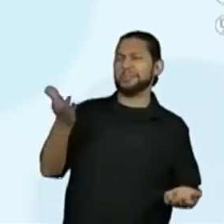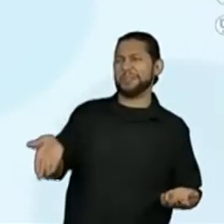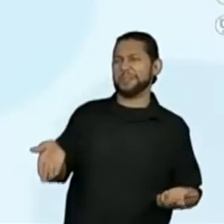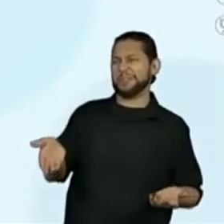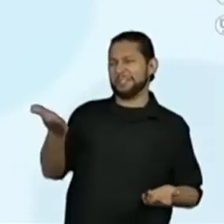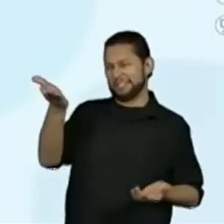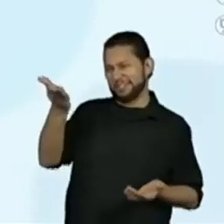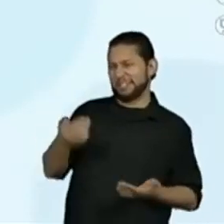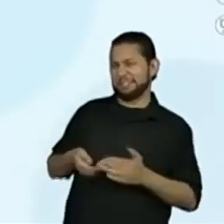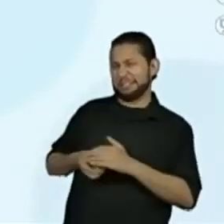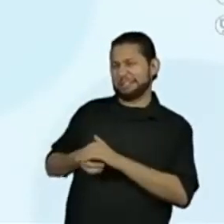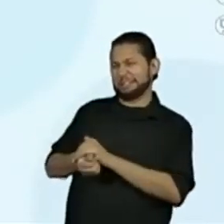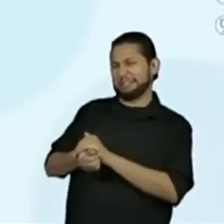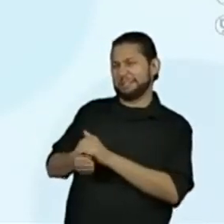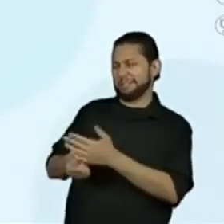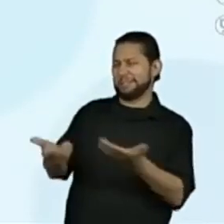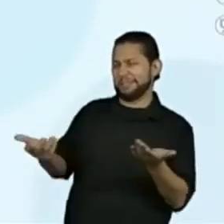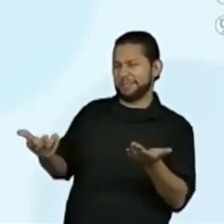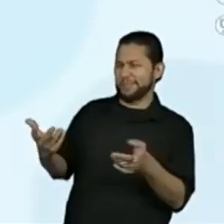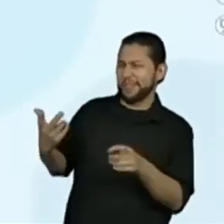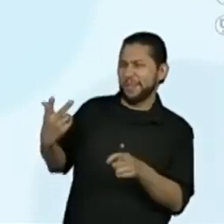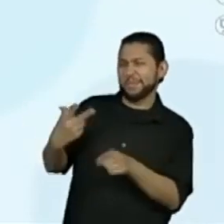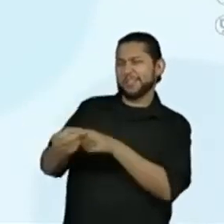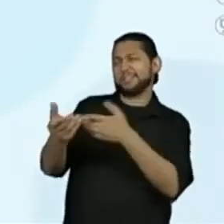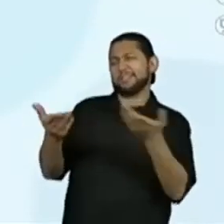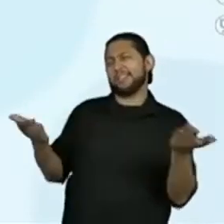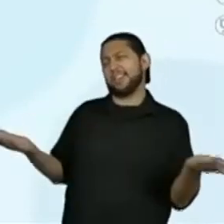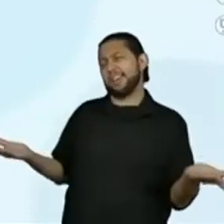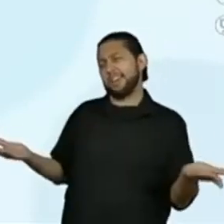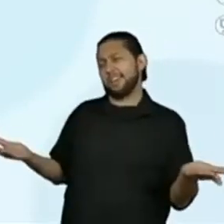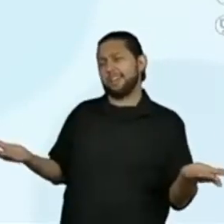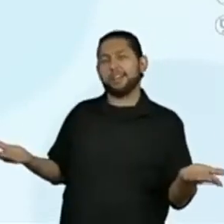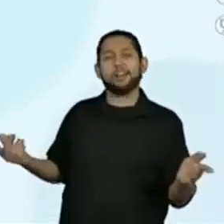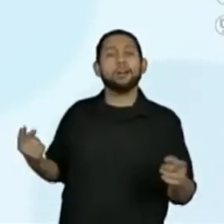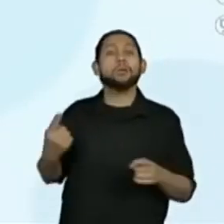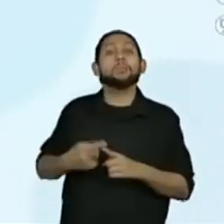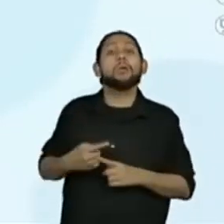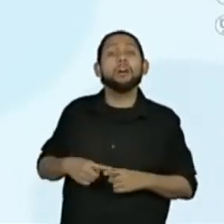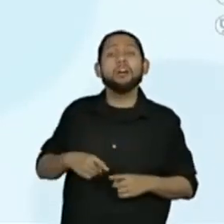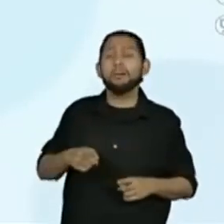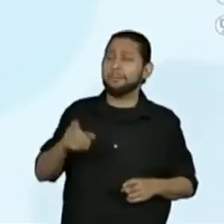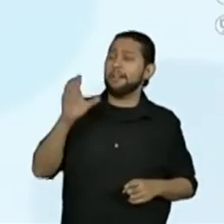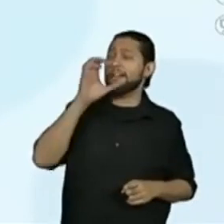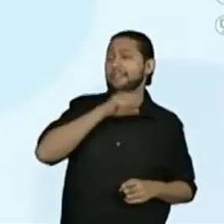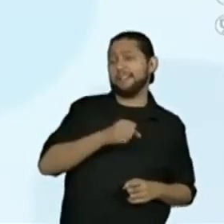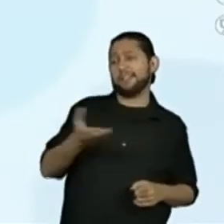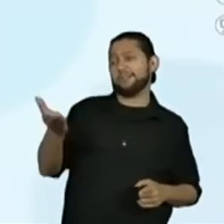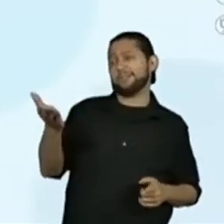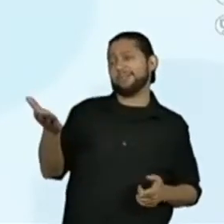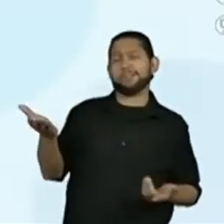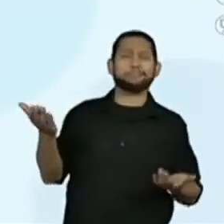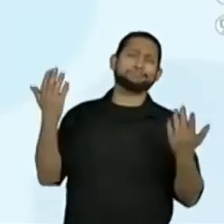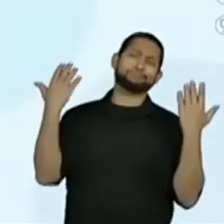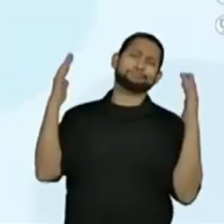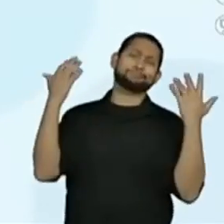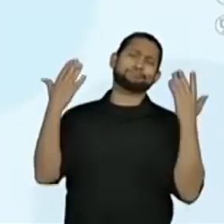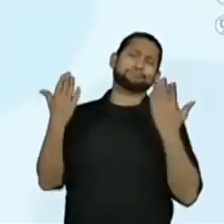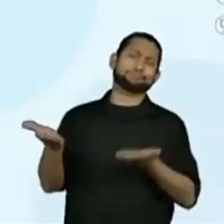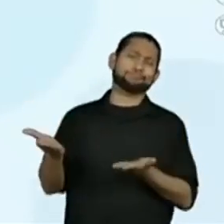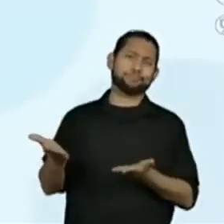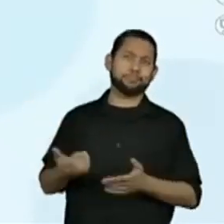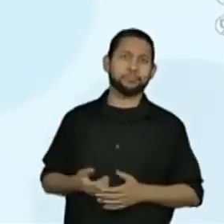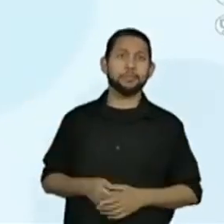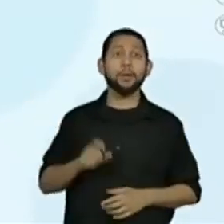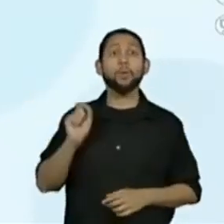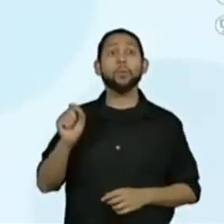venceu em ligeireza a uma lebre. E aí, ela